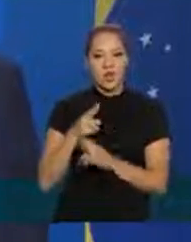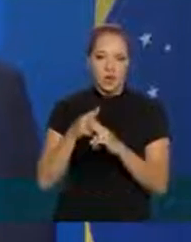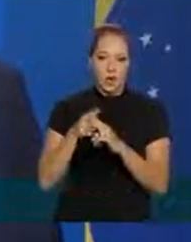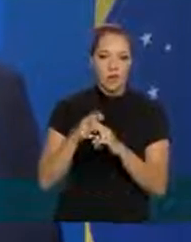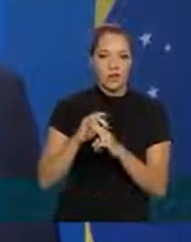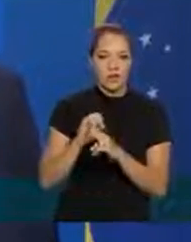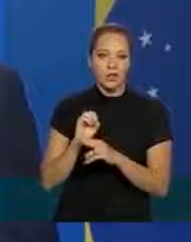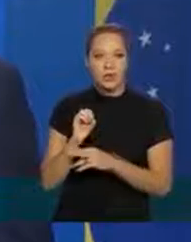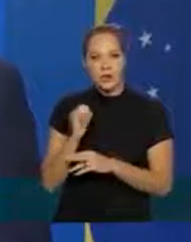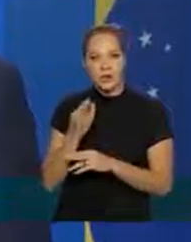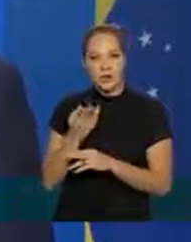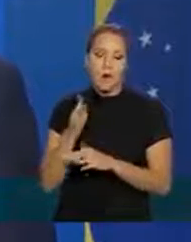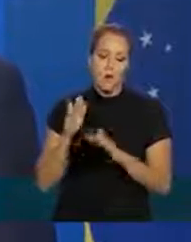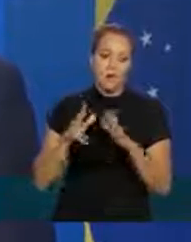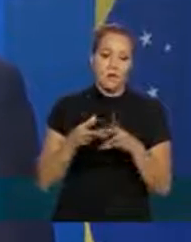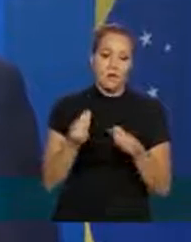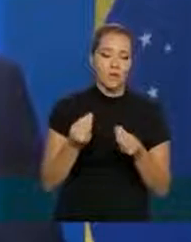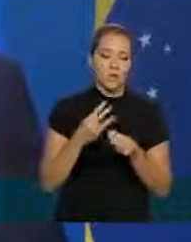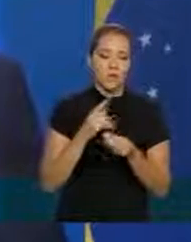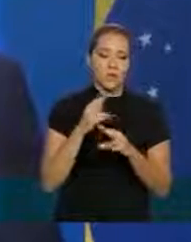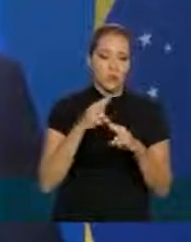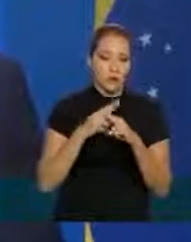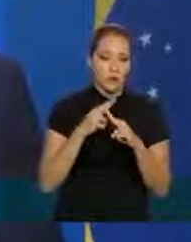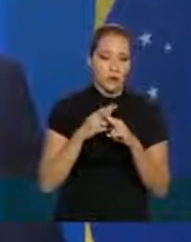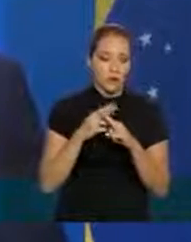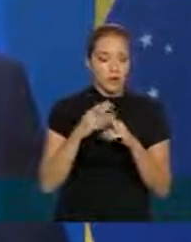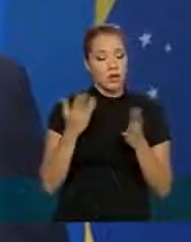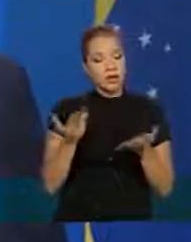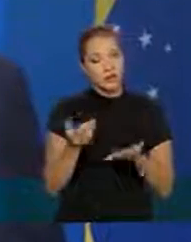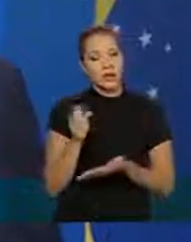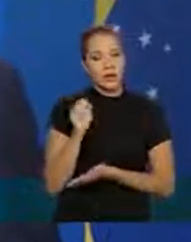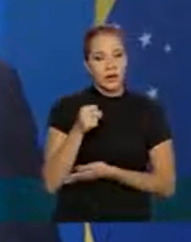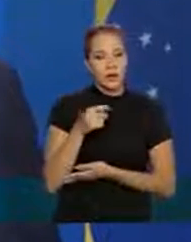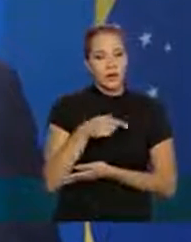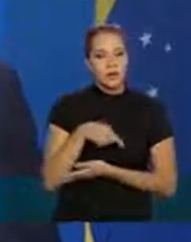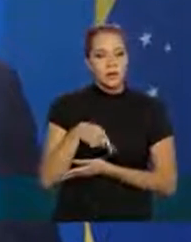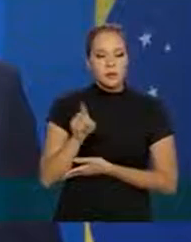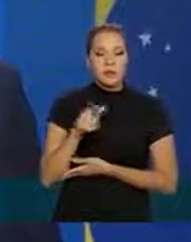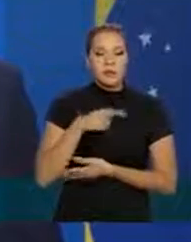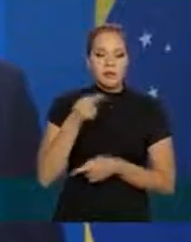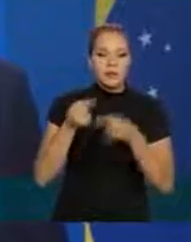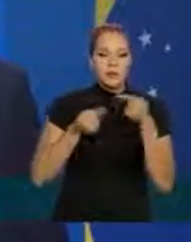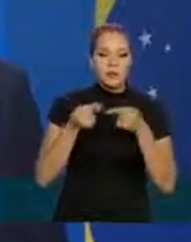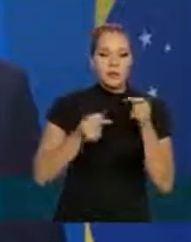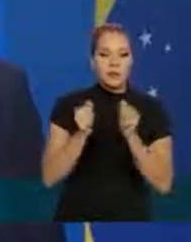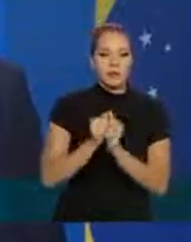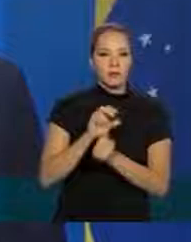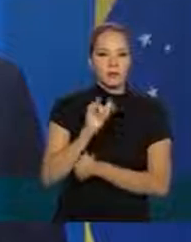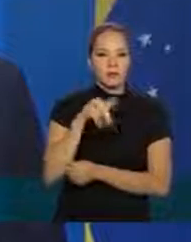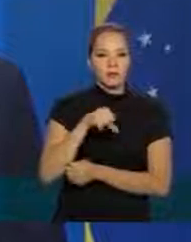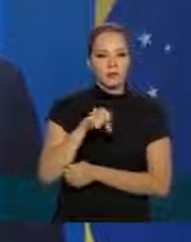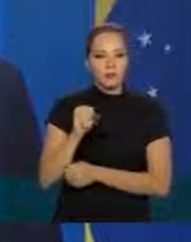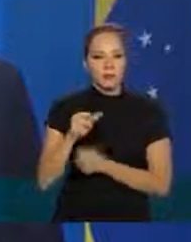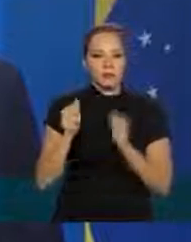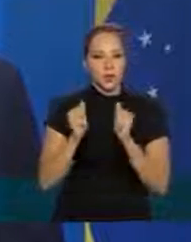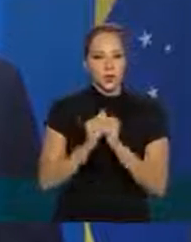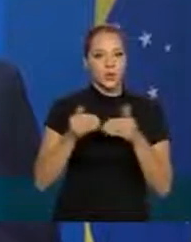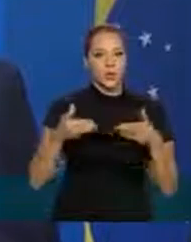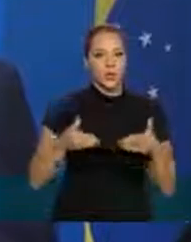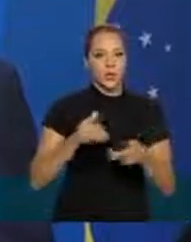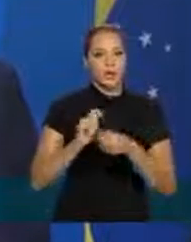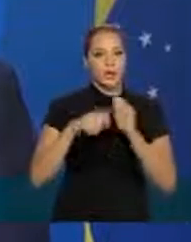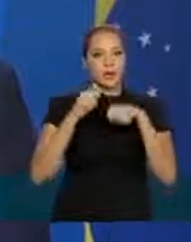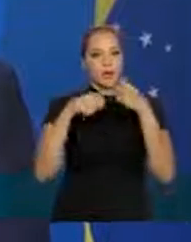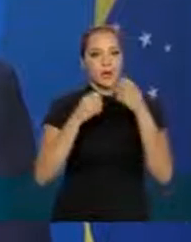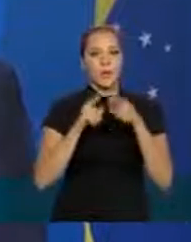ou a maior parte na Caixa e aí sim nós estamos discutindo com o INSS com o Ministério da Economia mas